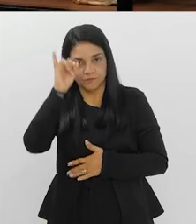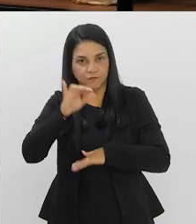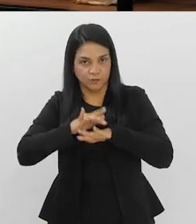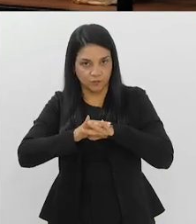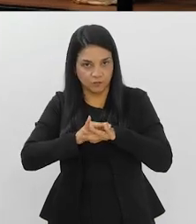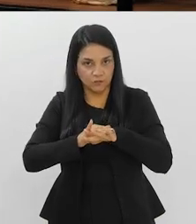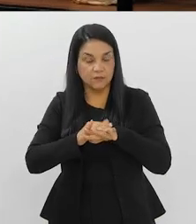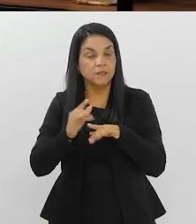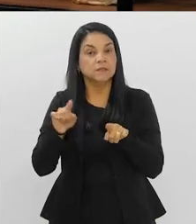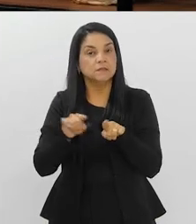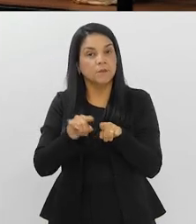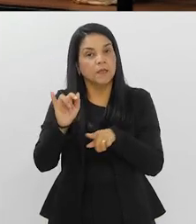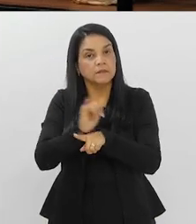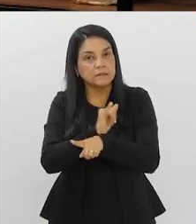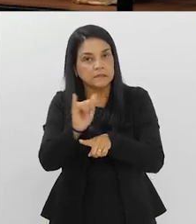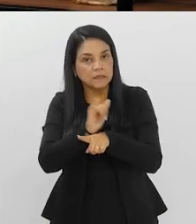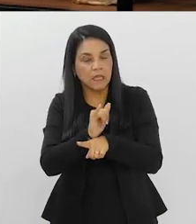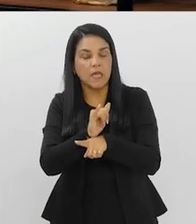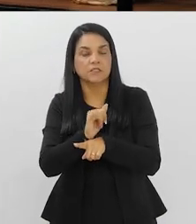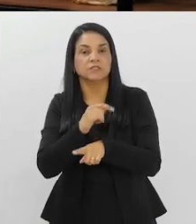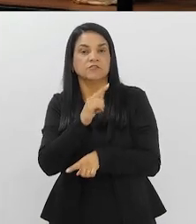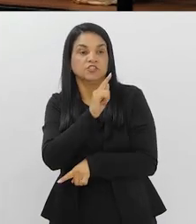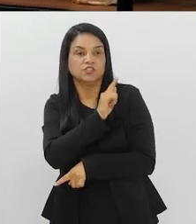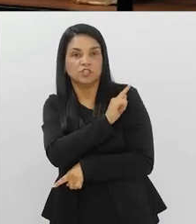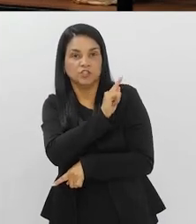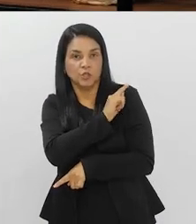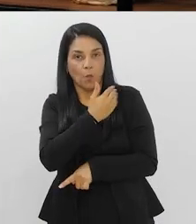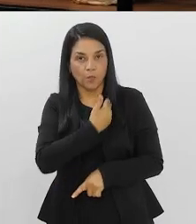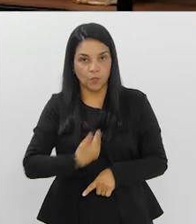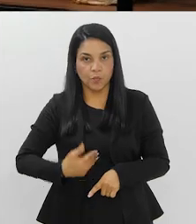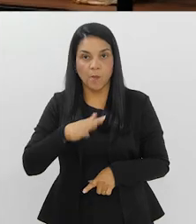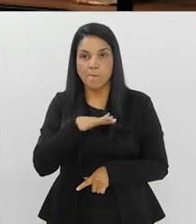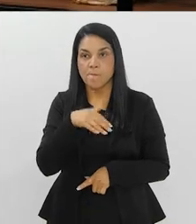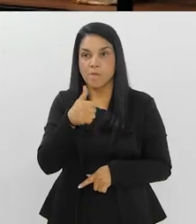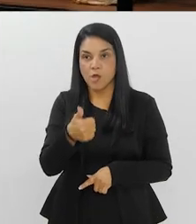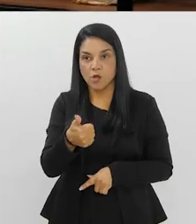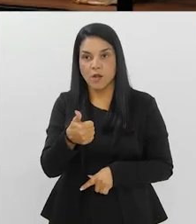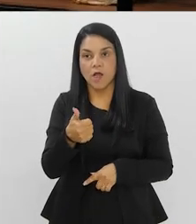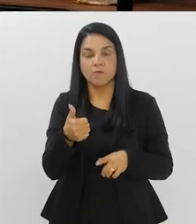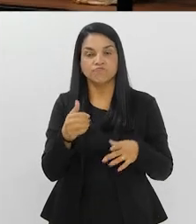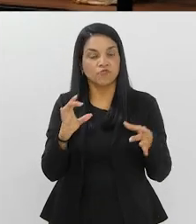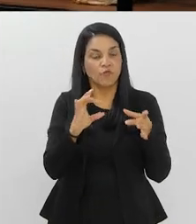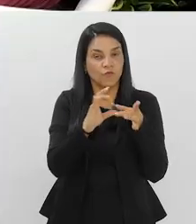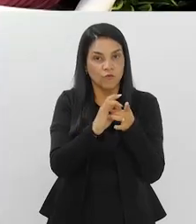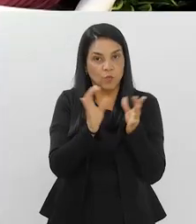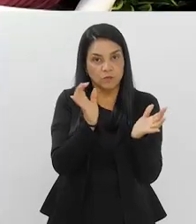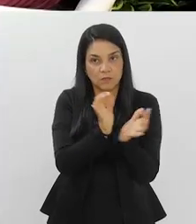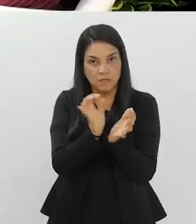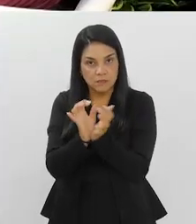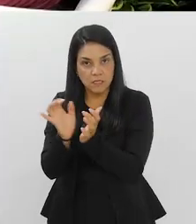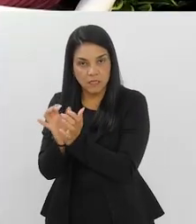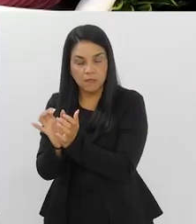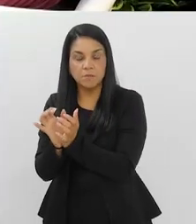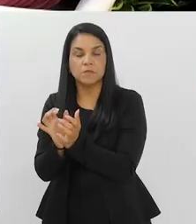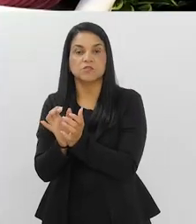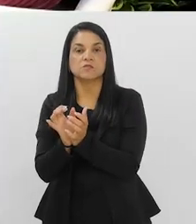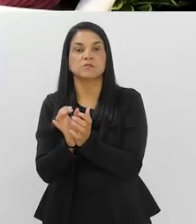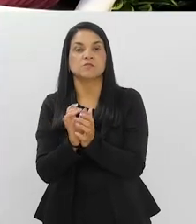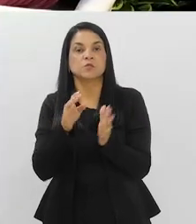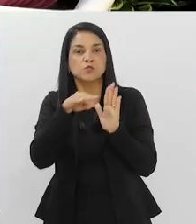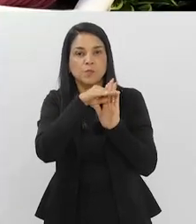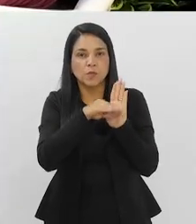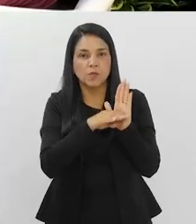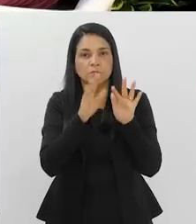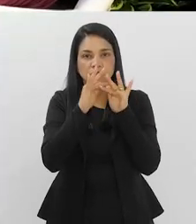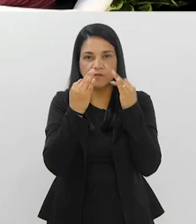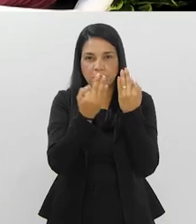E como uma estratégia em gestão pública, melhorar também o vínculo das equipes dos programas de saúde da família,